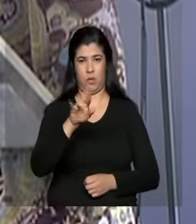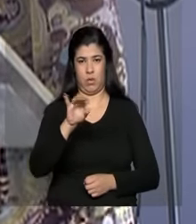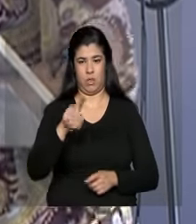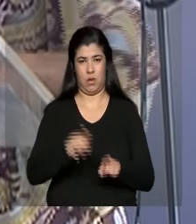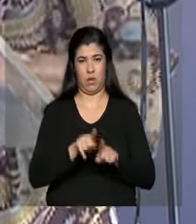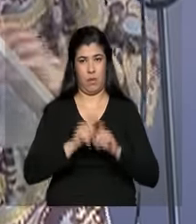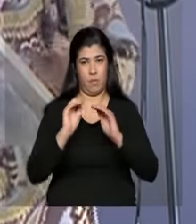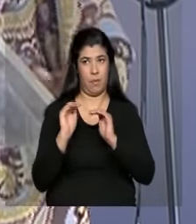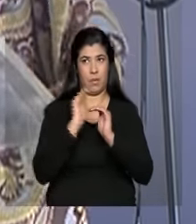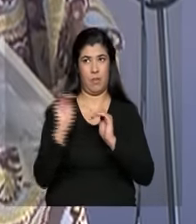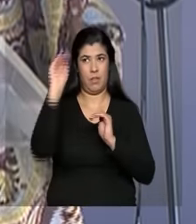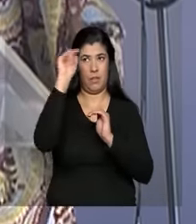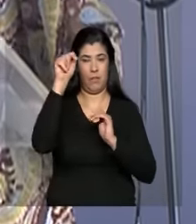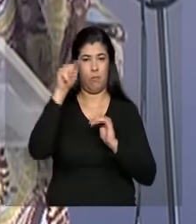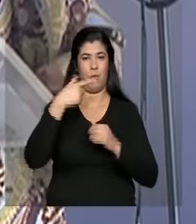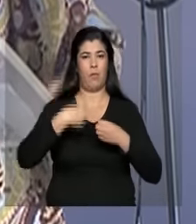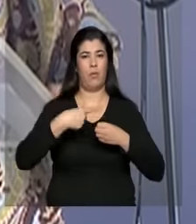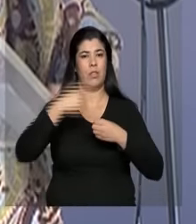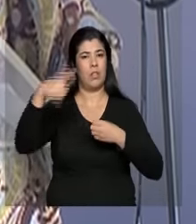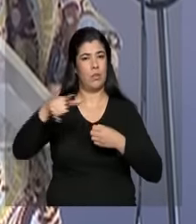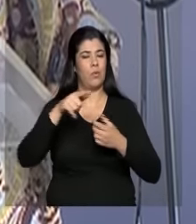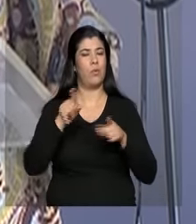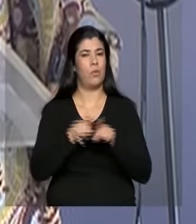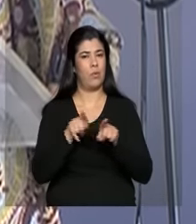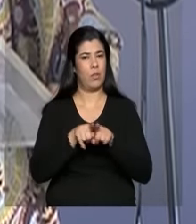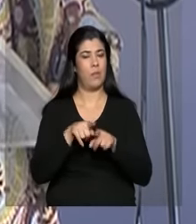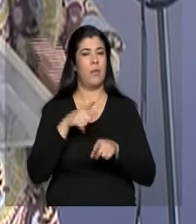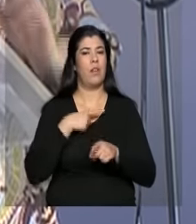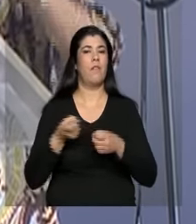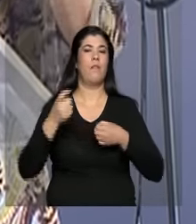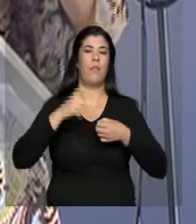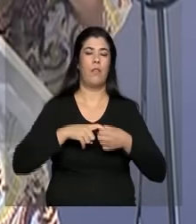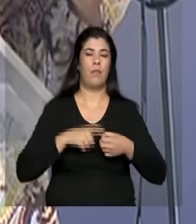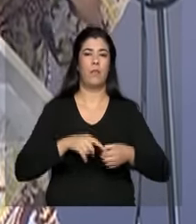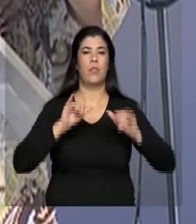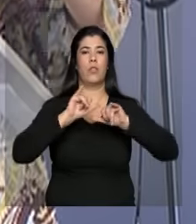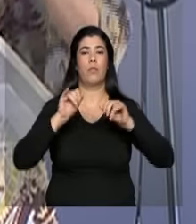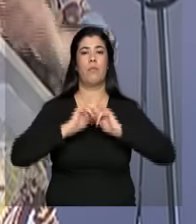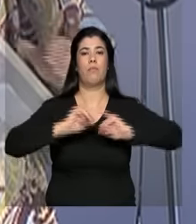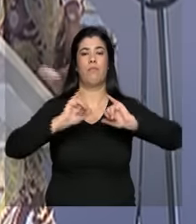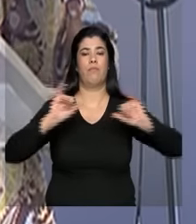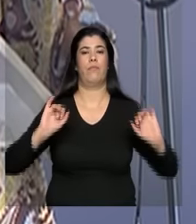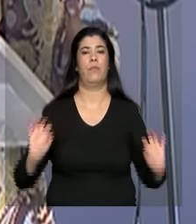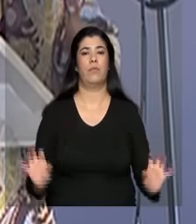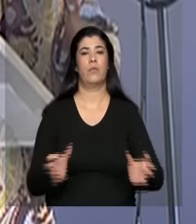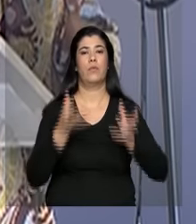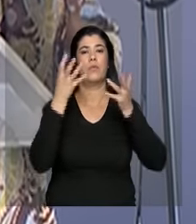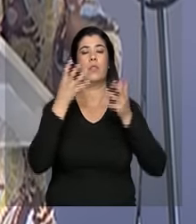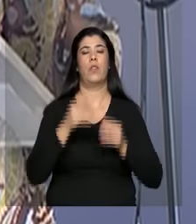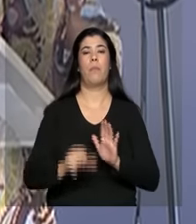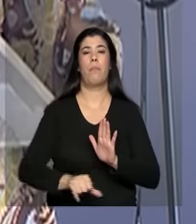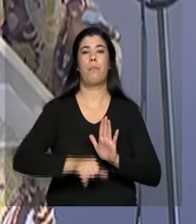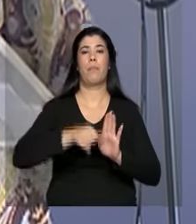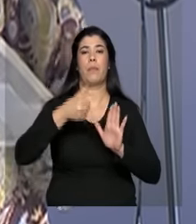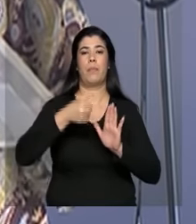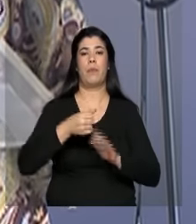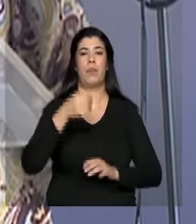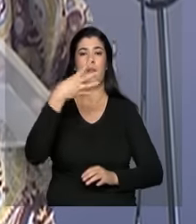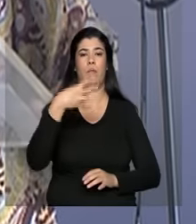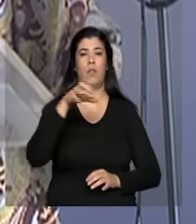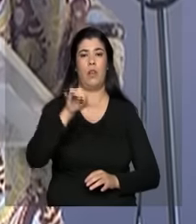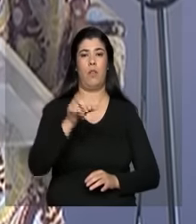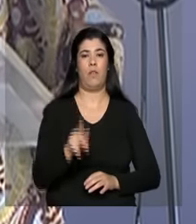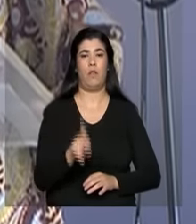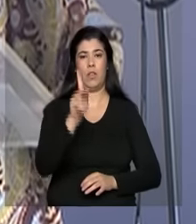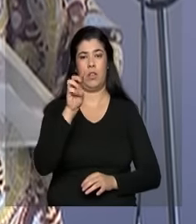para cima, eu volto aqui para a gente dar os primeiros 49 quilômetros do